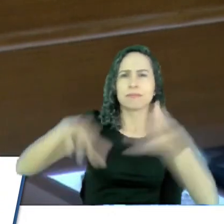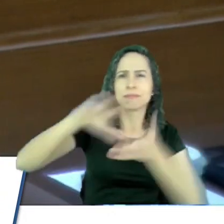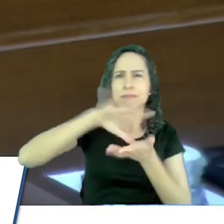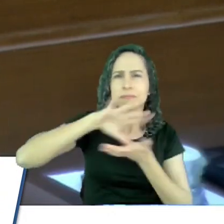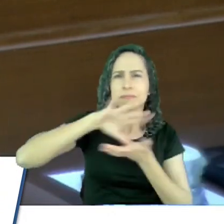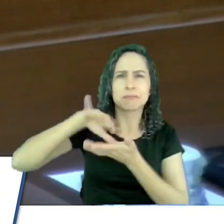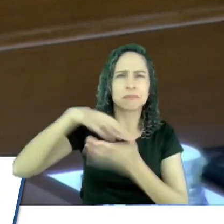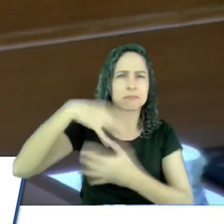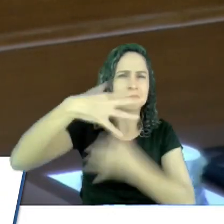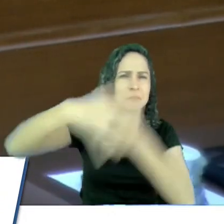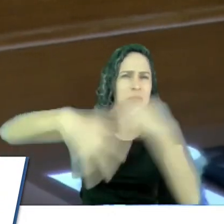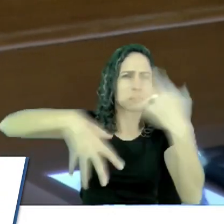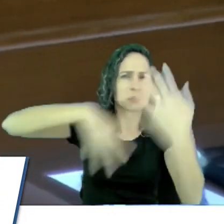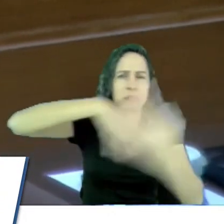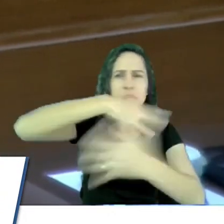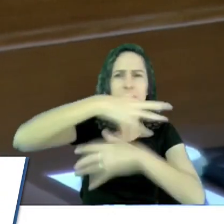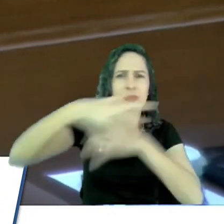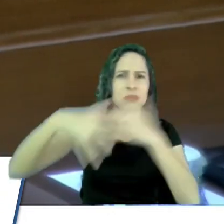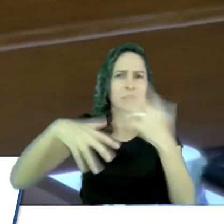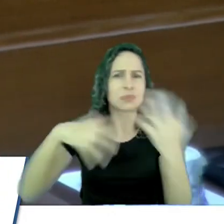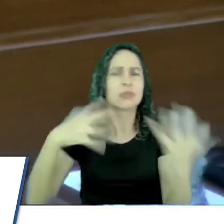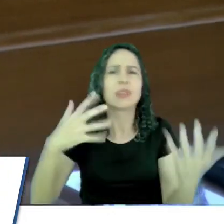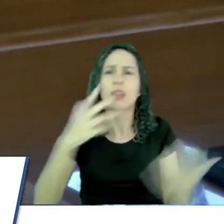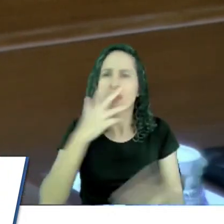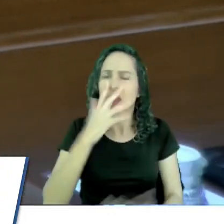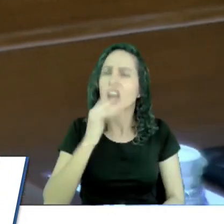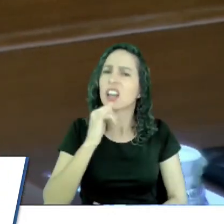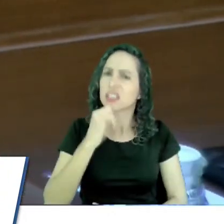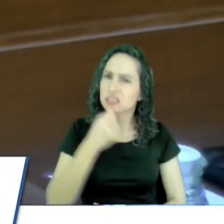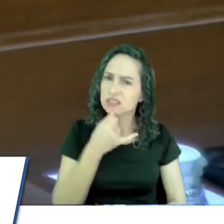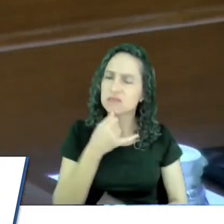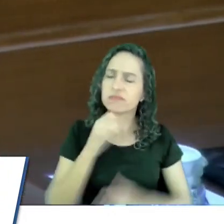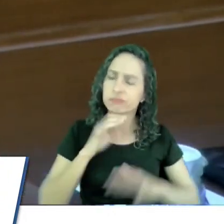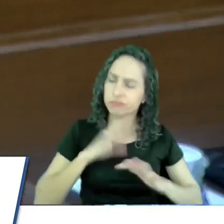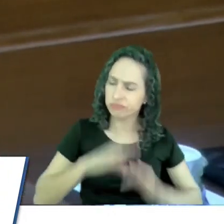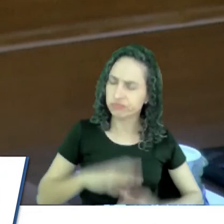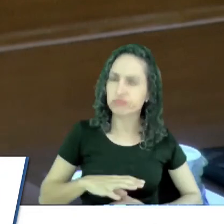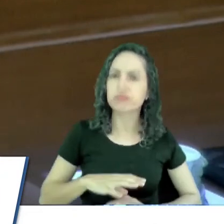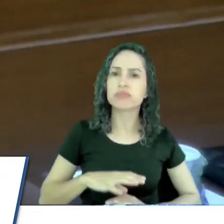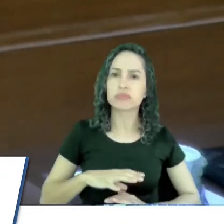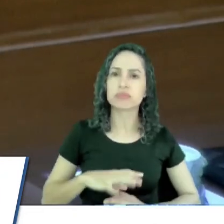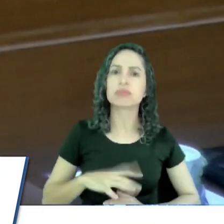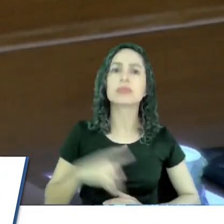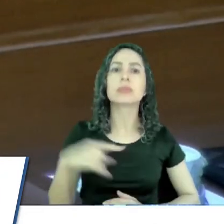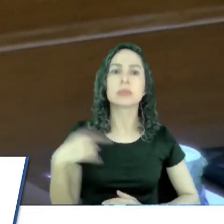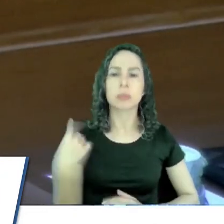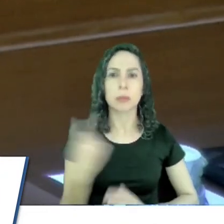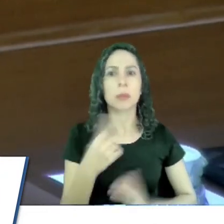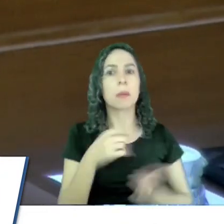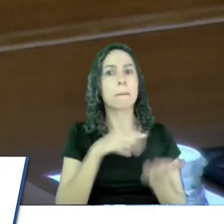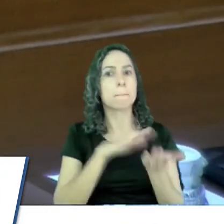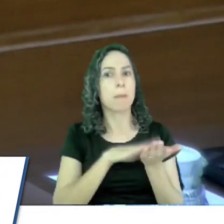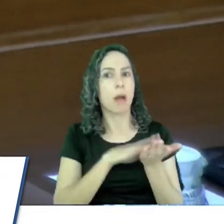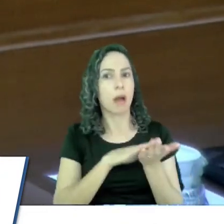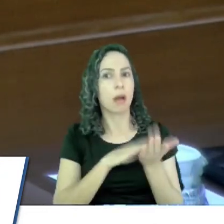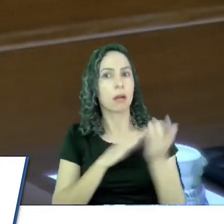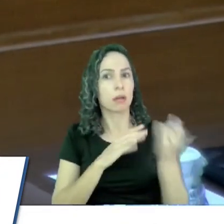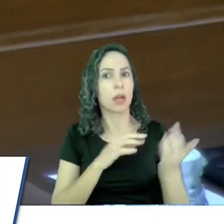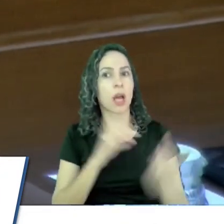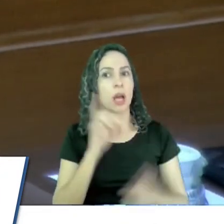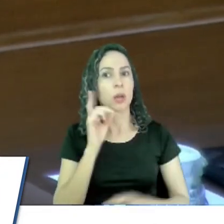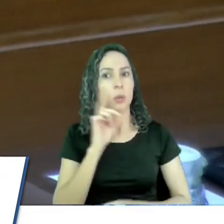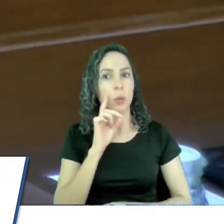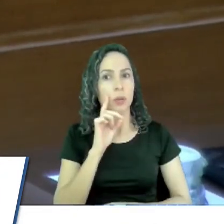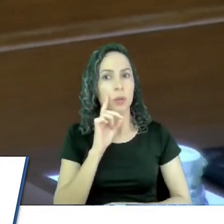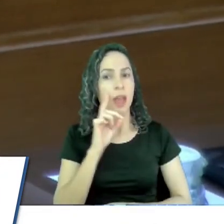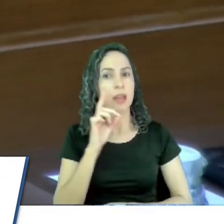infelizmente, uma situação deprimente. Então, cabe a nós parabenizar você, o Donizete, Zezinho, e